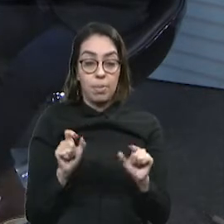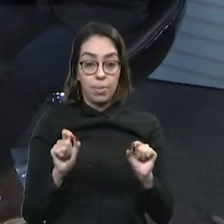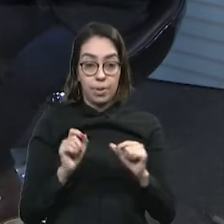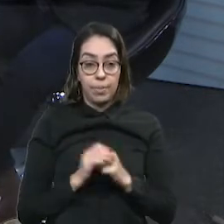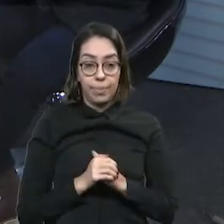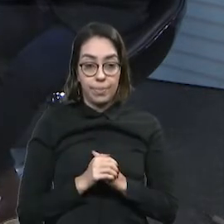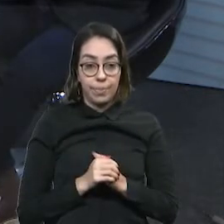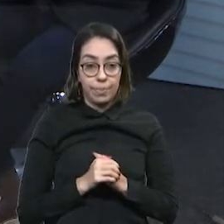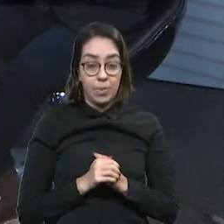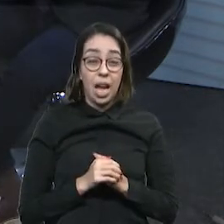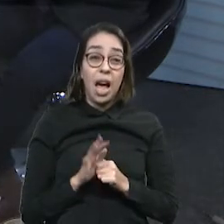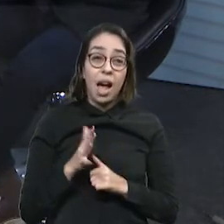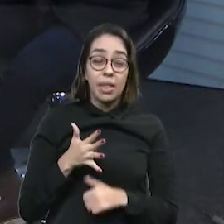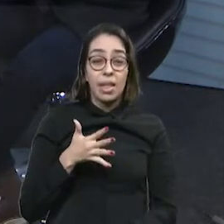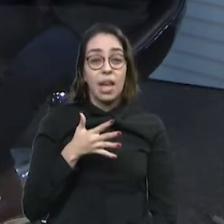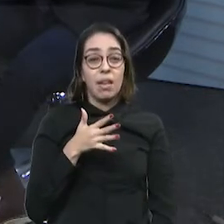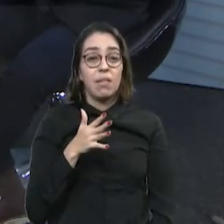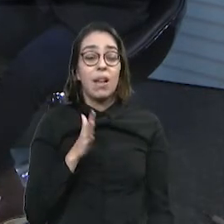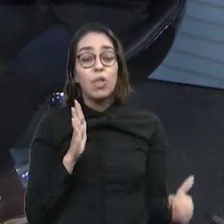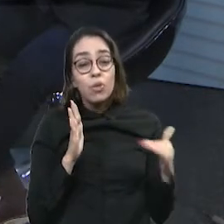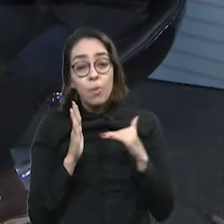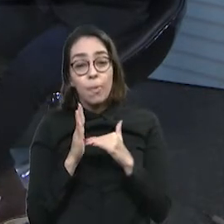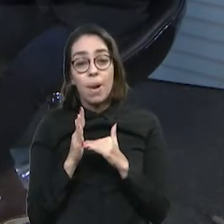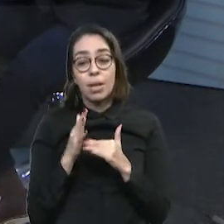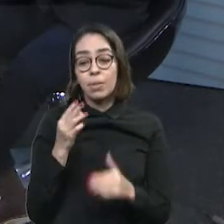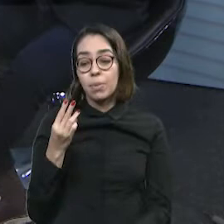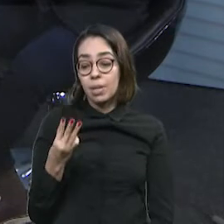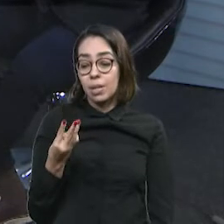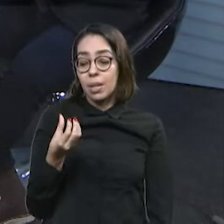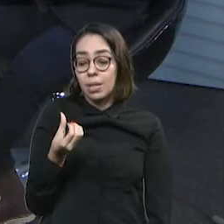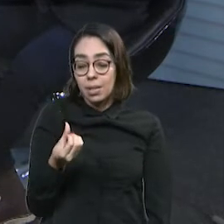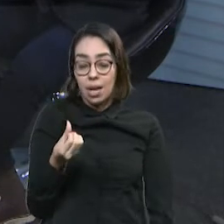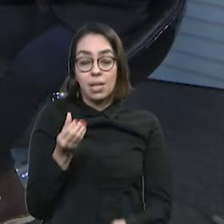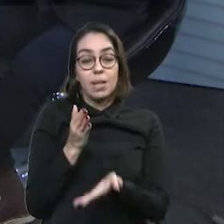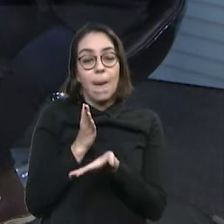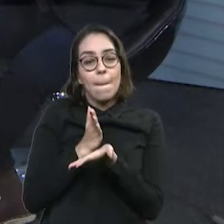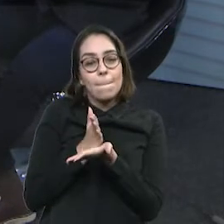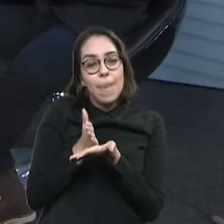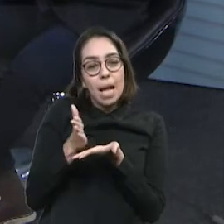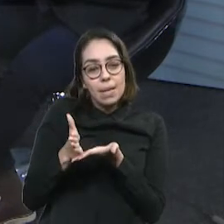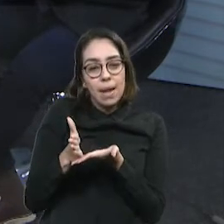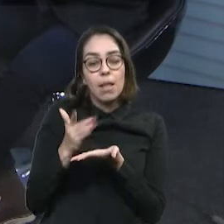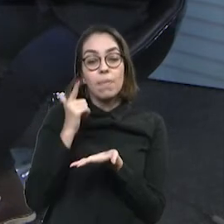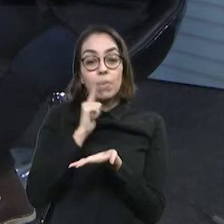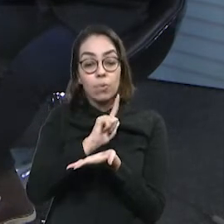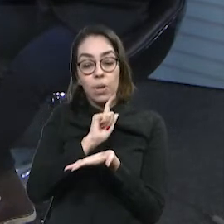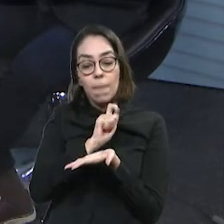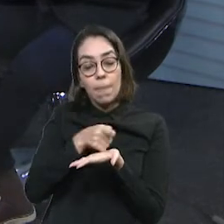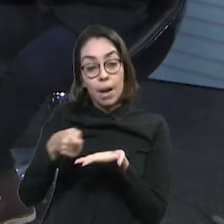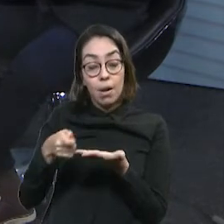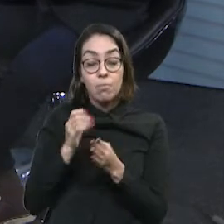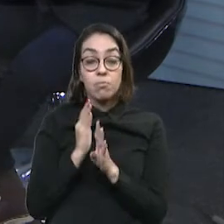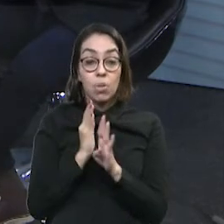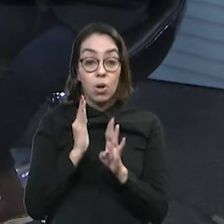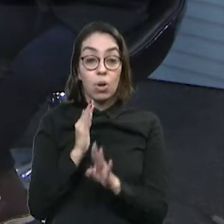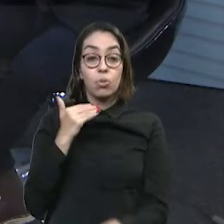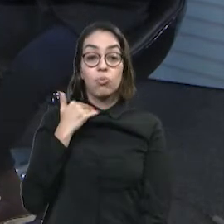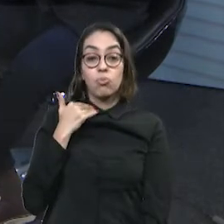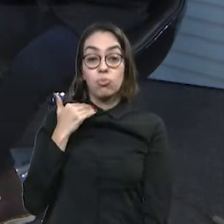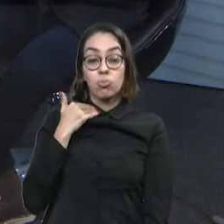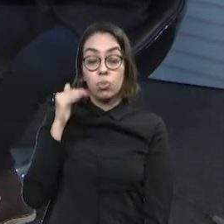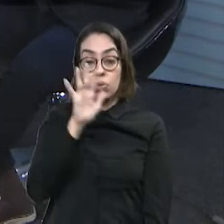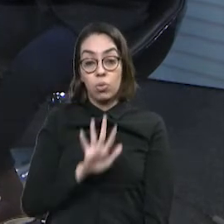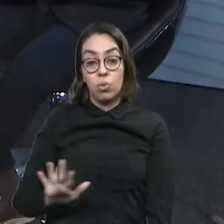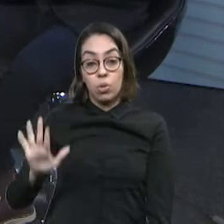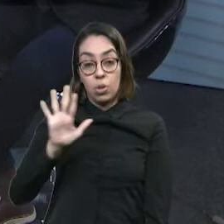de 24 a 36 parcelas para isso ficar no longo prazo. Por quê? Porque a economia, segundo o Banco Central, a taxa de